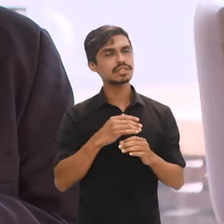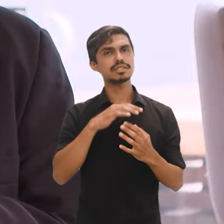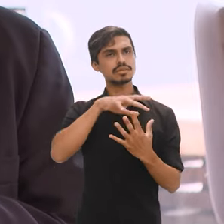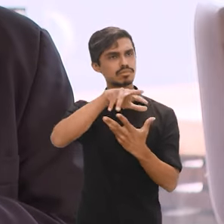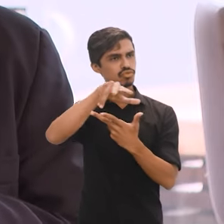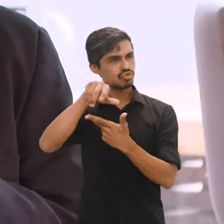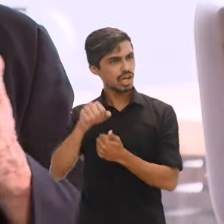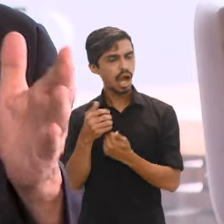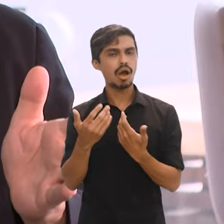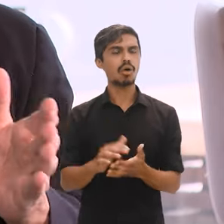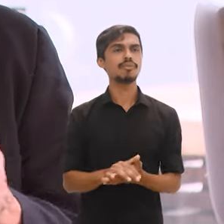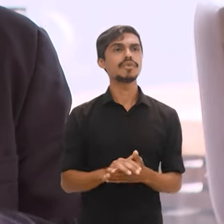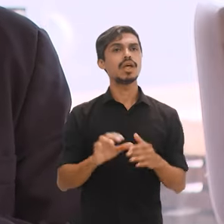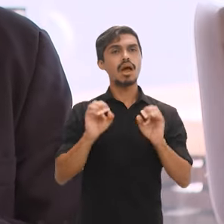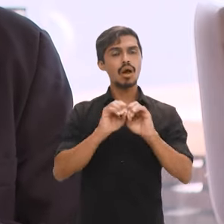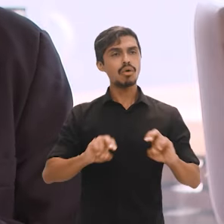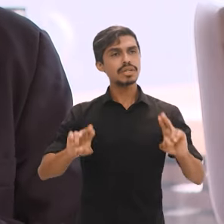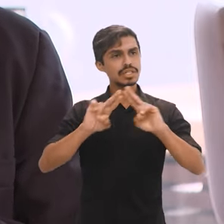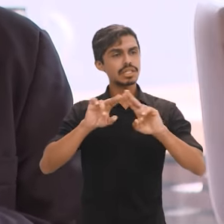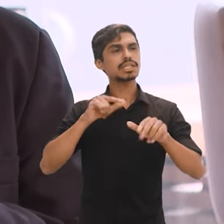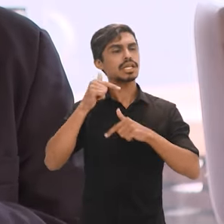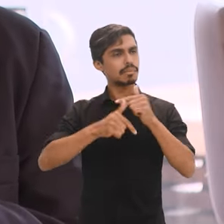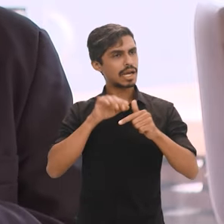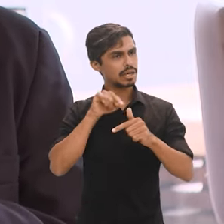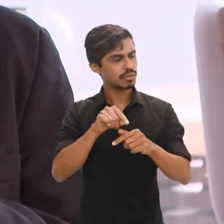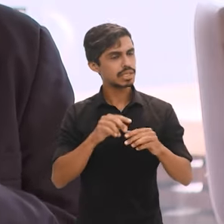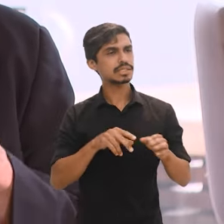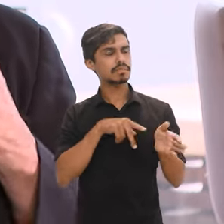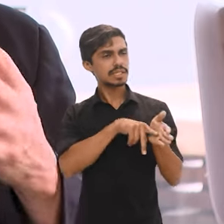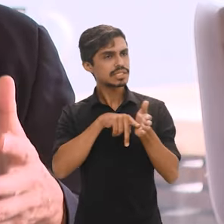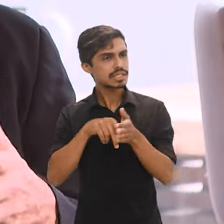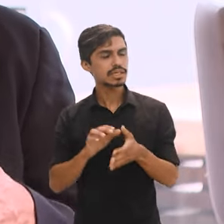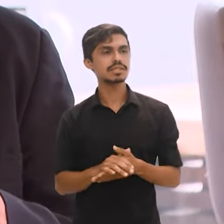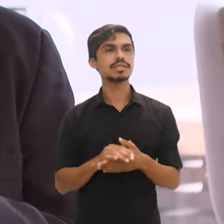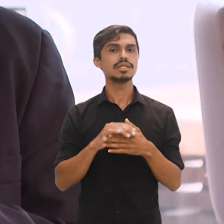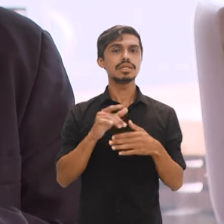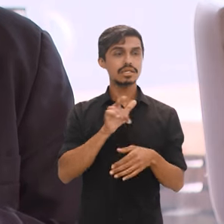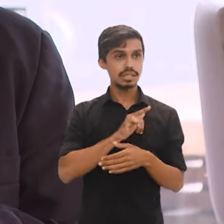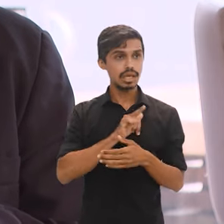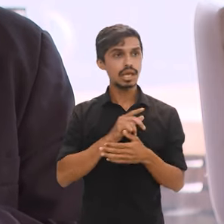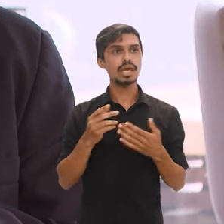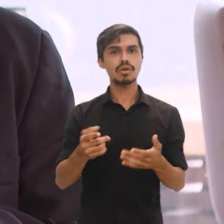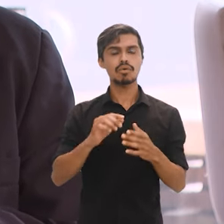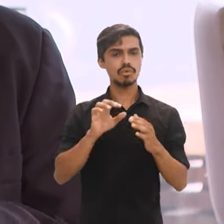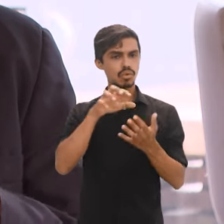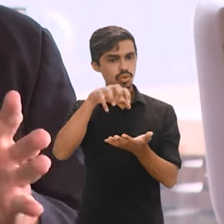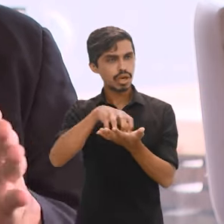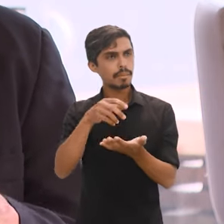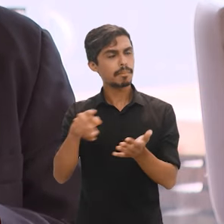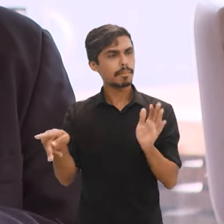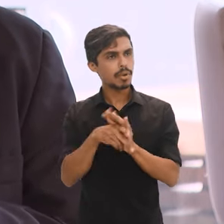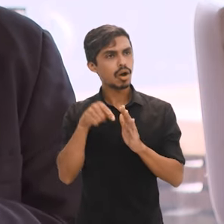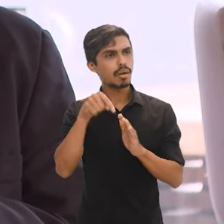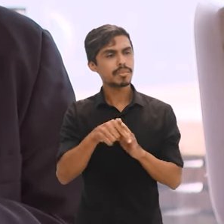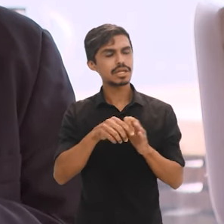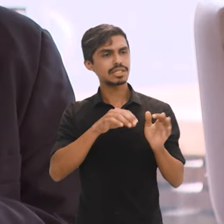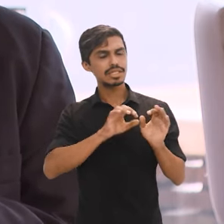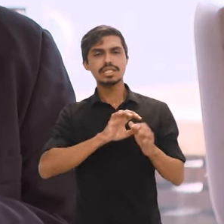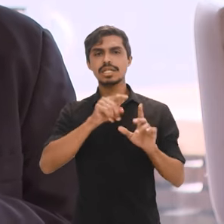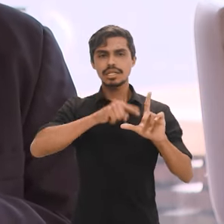internacionais. A Organização Internacional do Trabalho é uma instituição importante. As Nações Unidas também têm um departamento próprio para